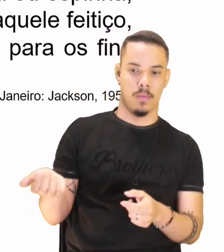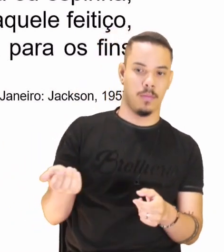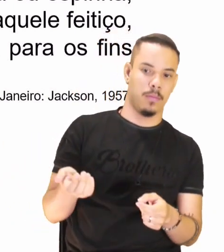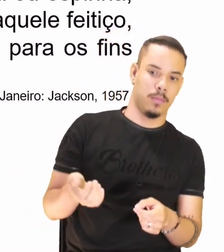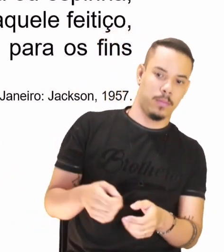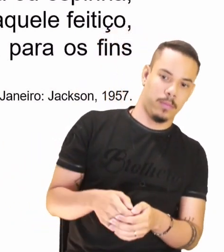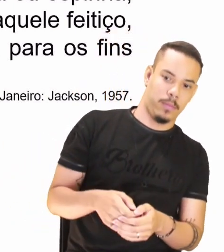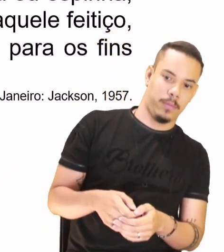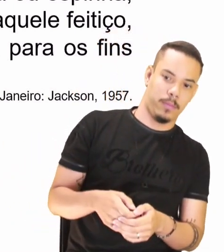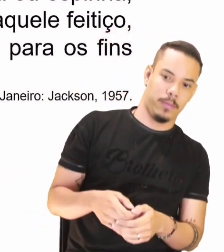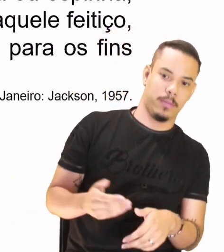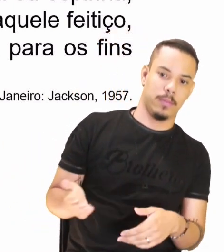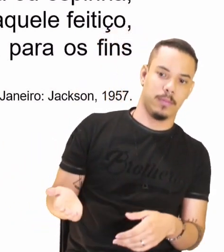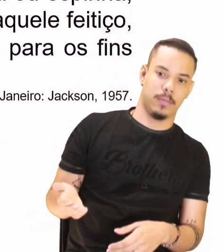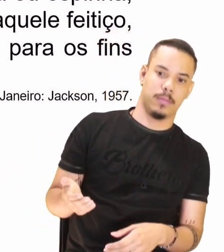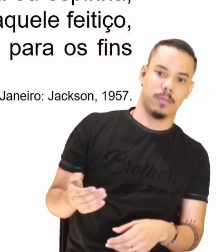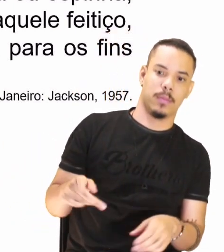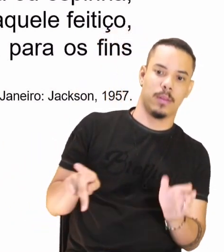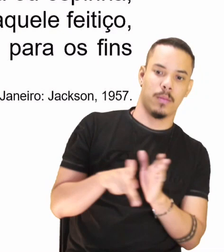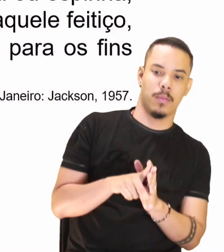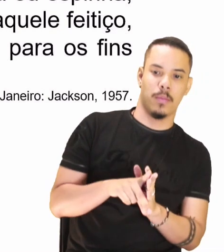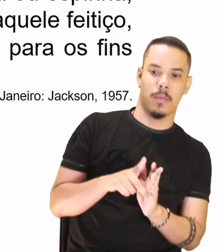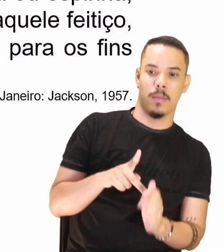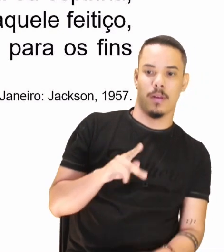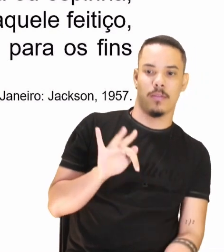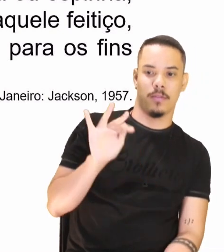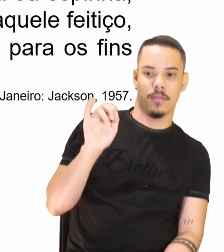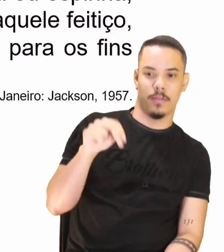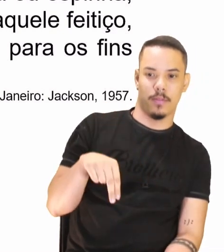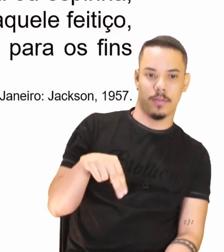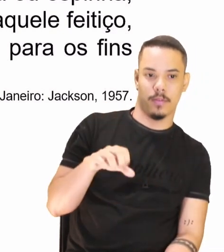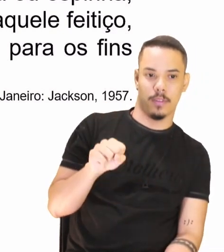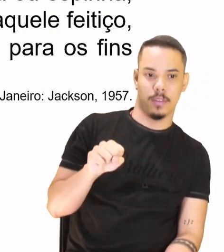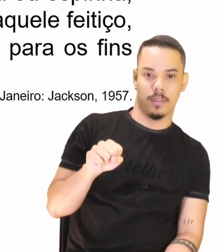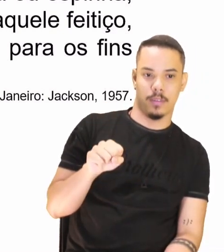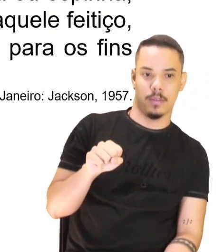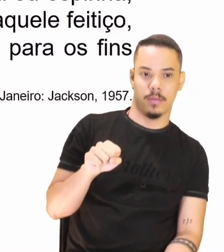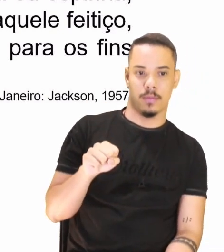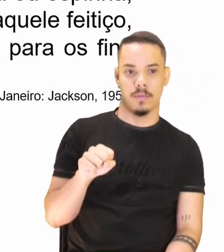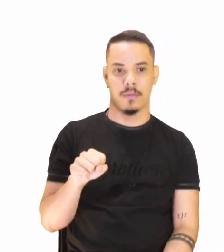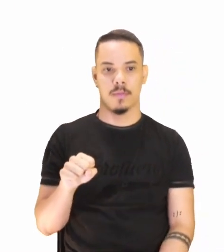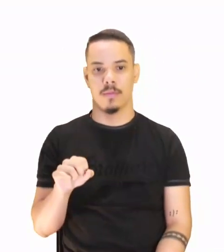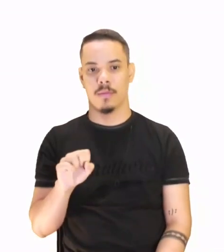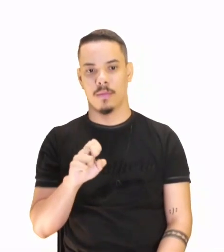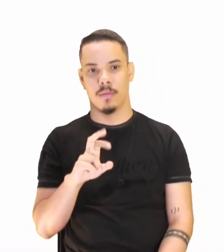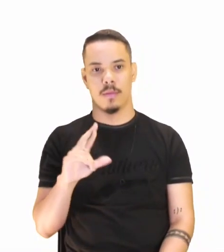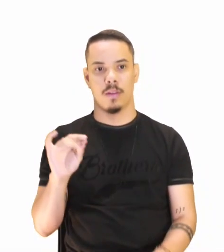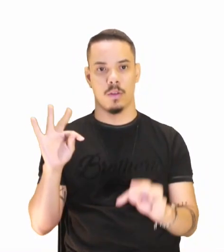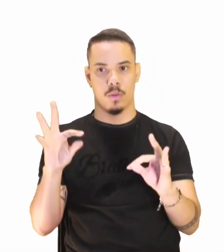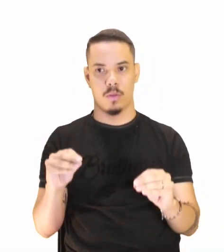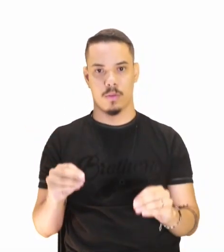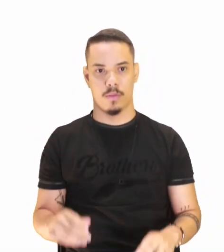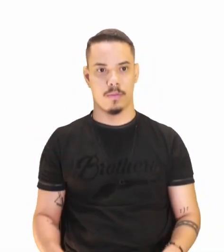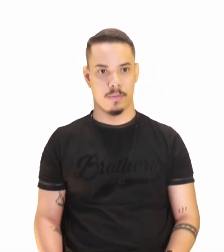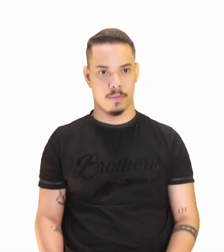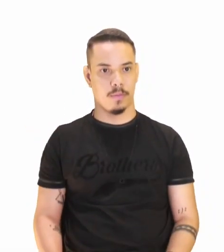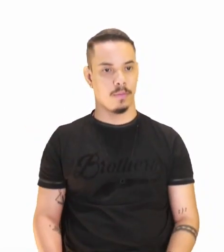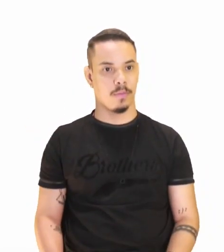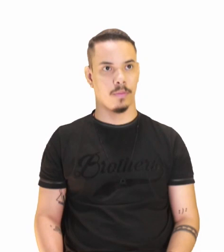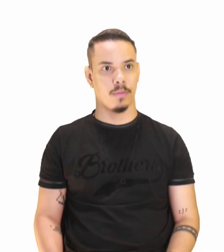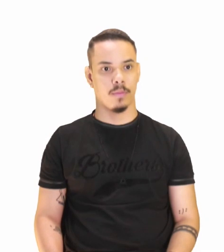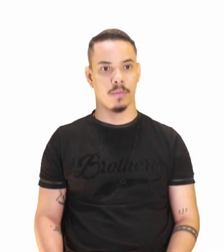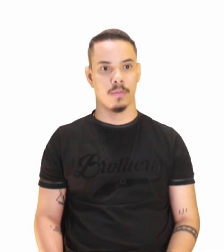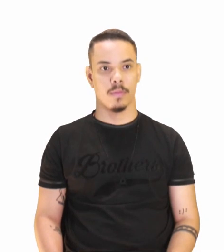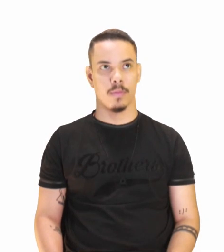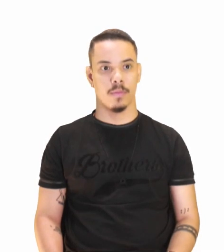fim secreto da criação. Então, Memórias Póstumas de Brazcuba, Machado de Ancís. Temos aqui o